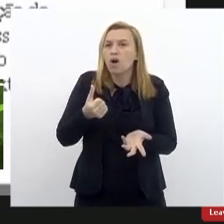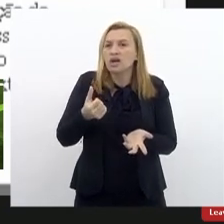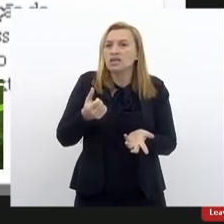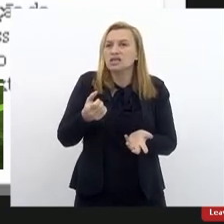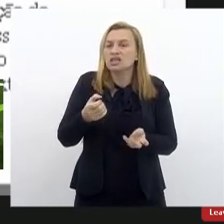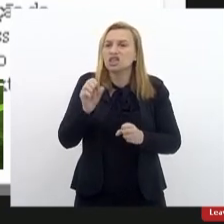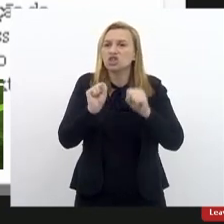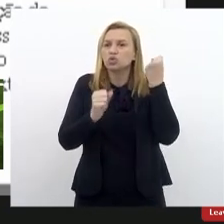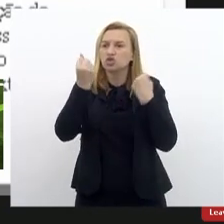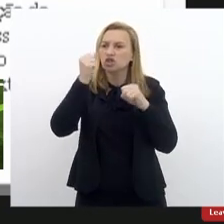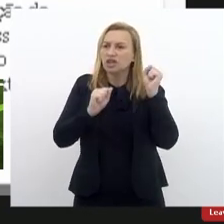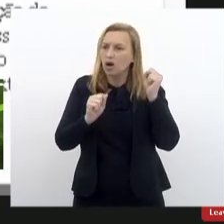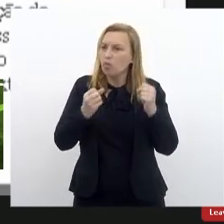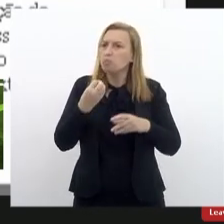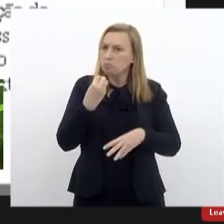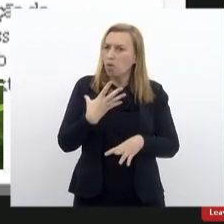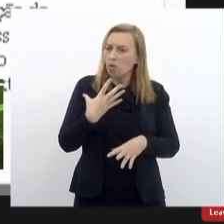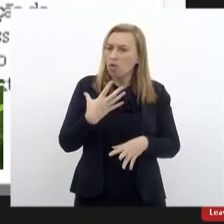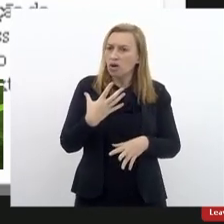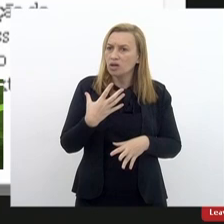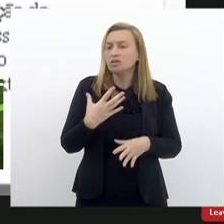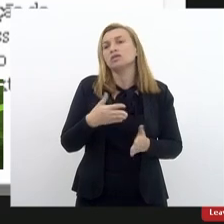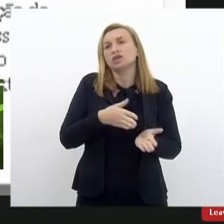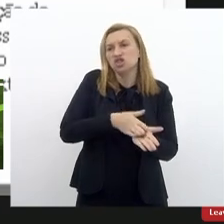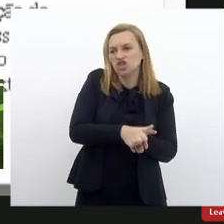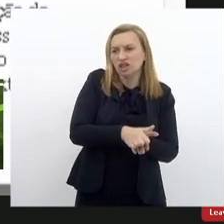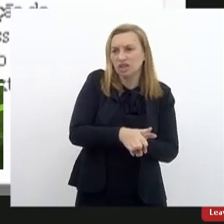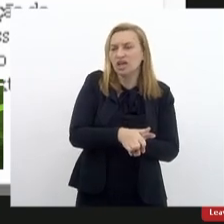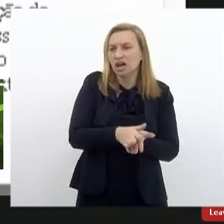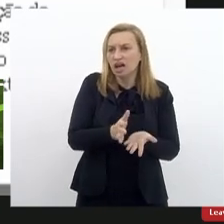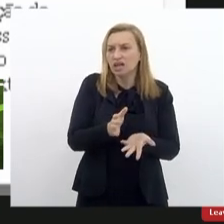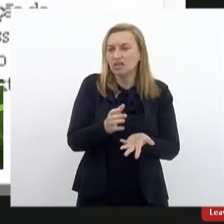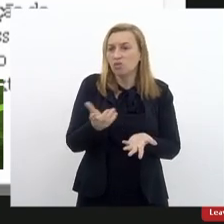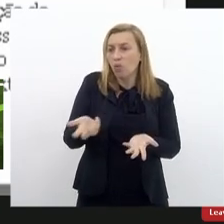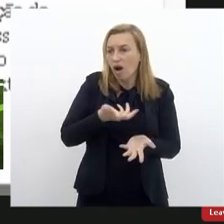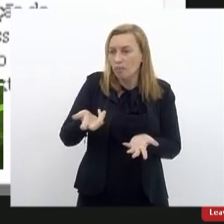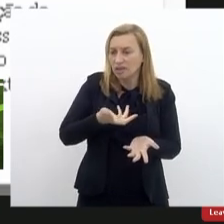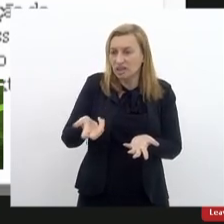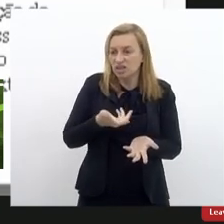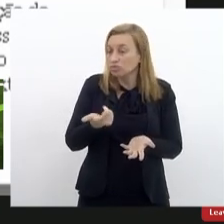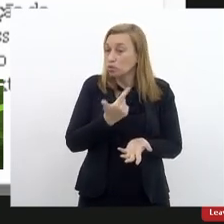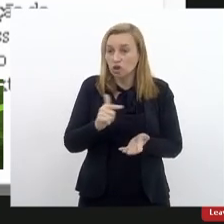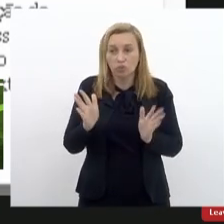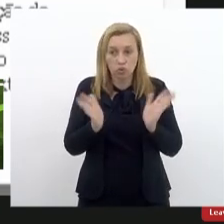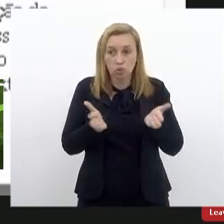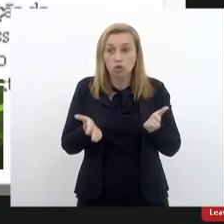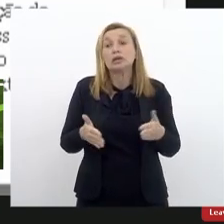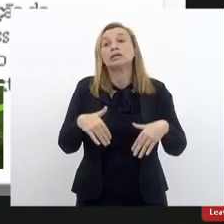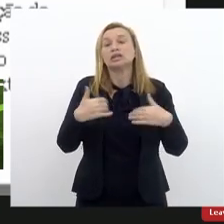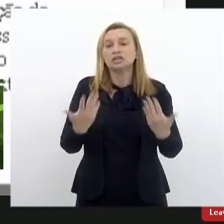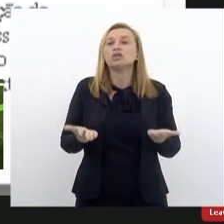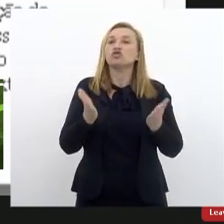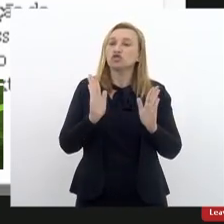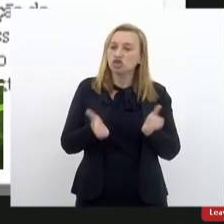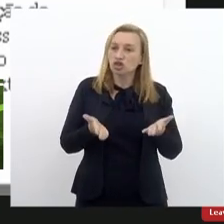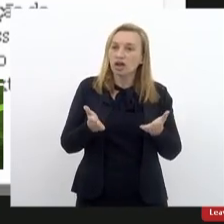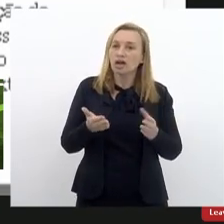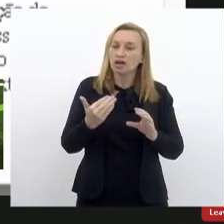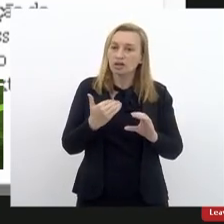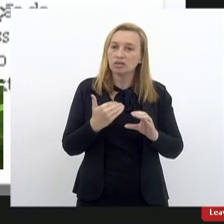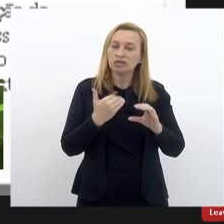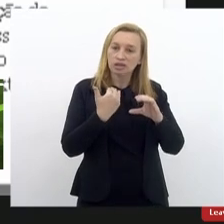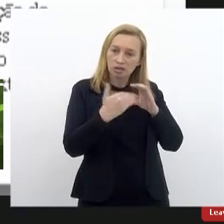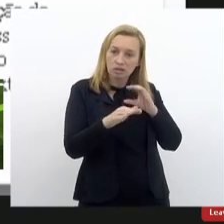potente, que também escaneava com muito mais velocidade, e nós não temos hoje. Então, isso já coloquei, inclusive, para o secretário de